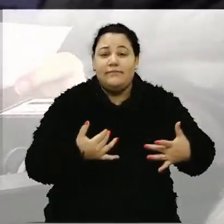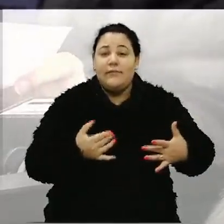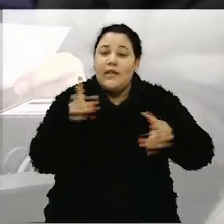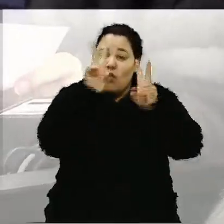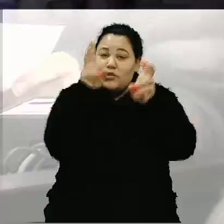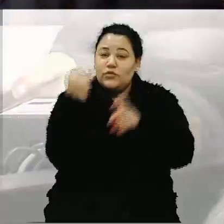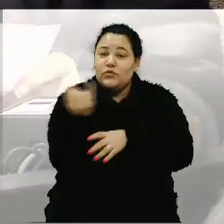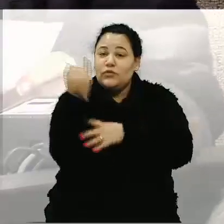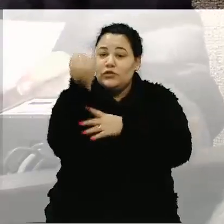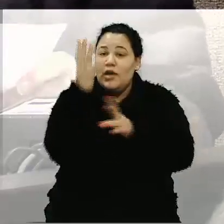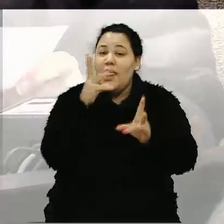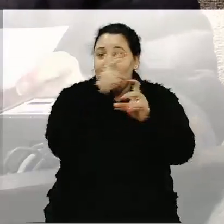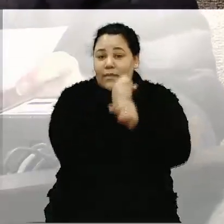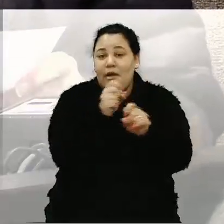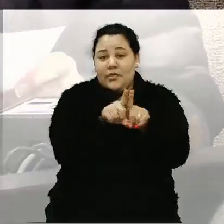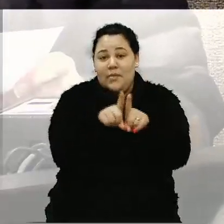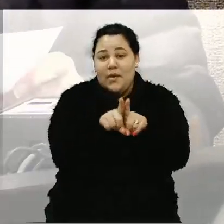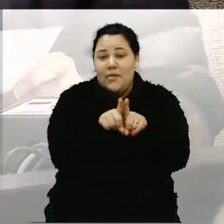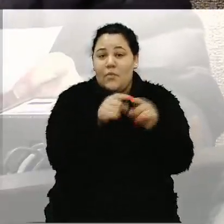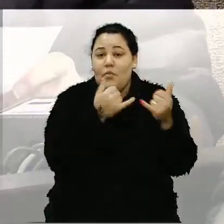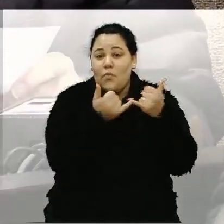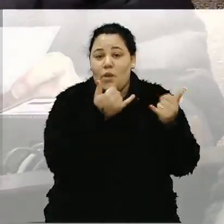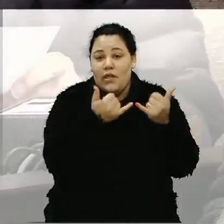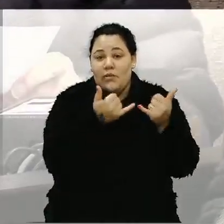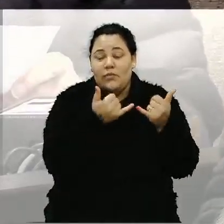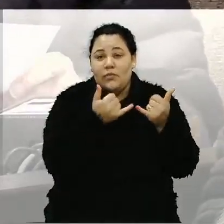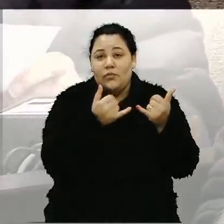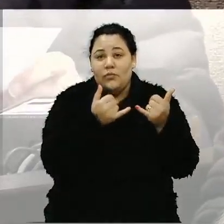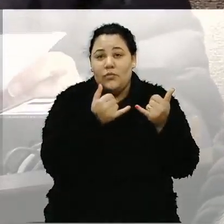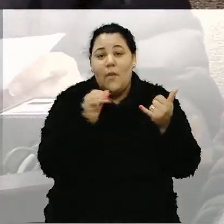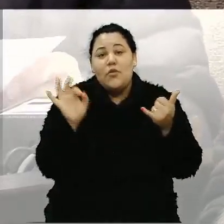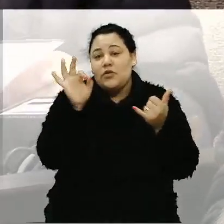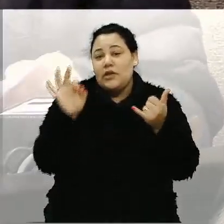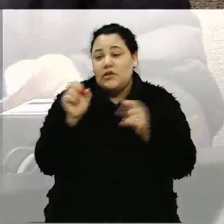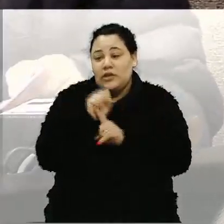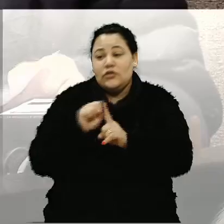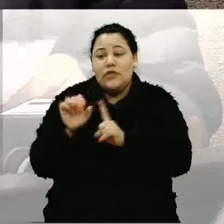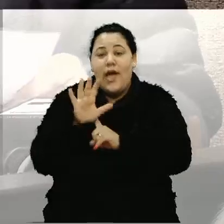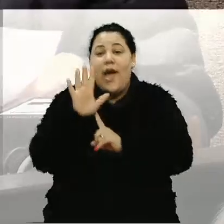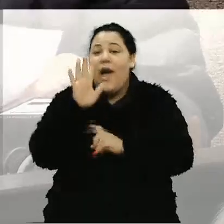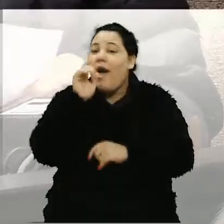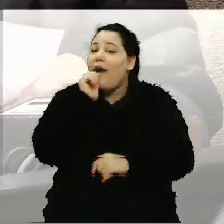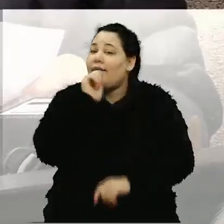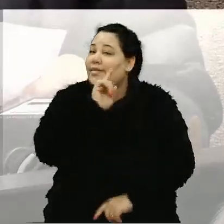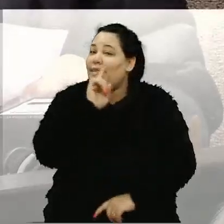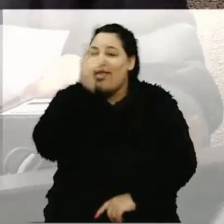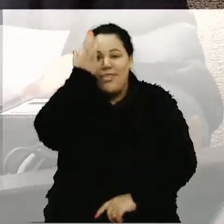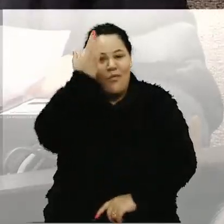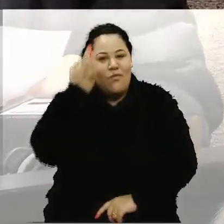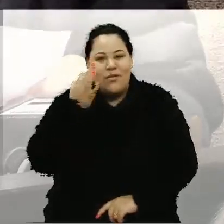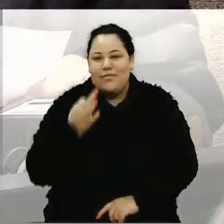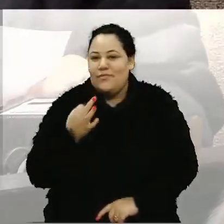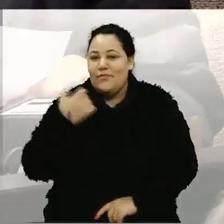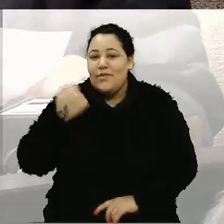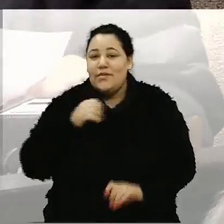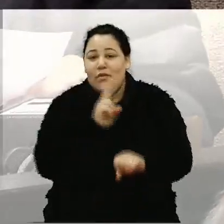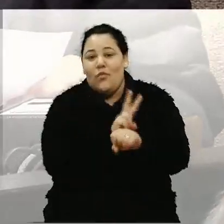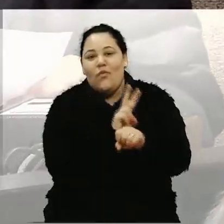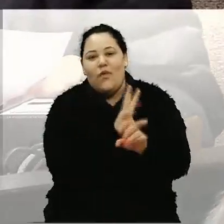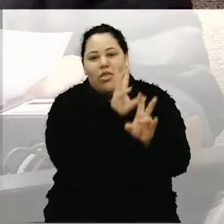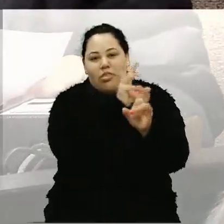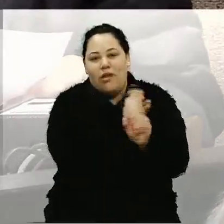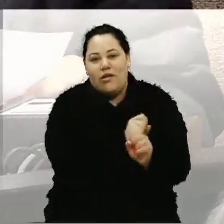infelizmente, uma parcela da sociedade culturalmente ainda não entende da importância do cuidado com os animais.